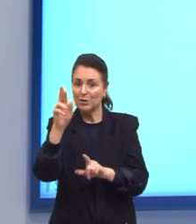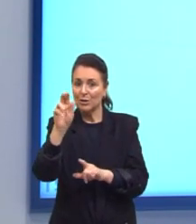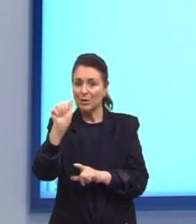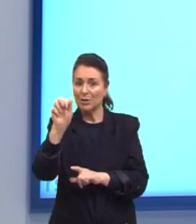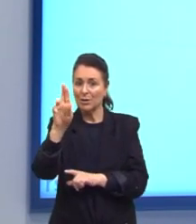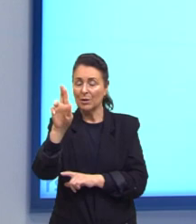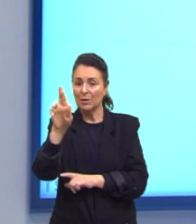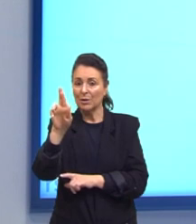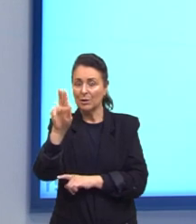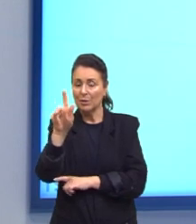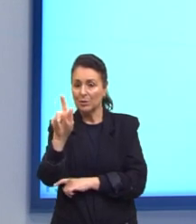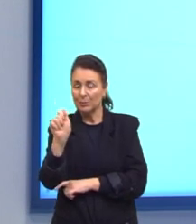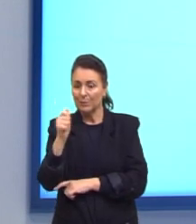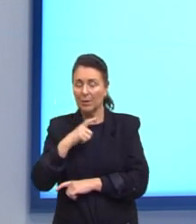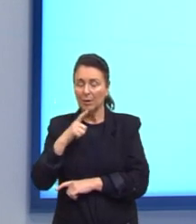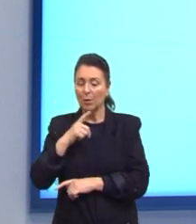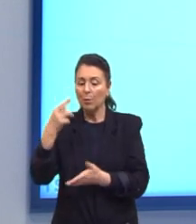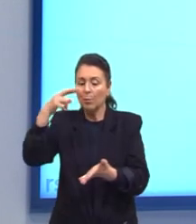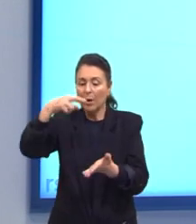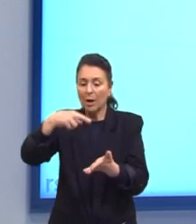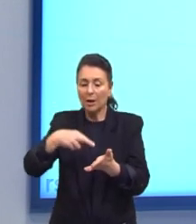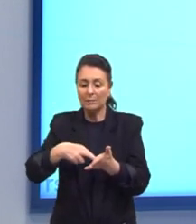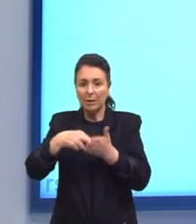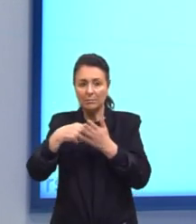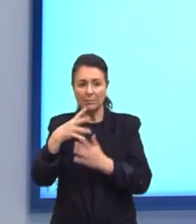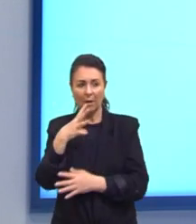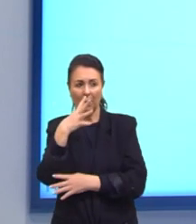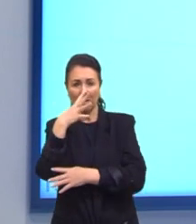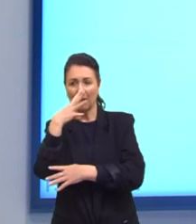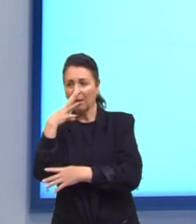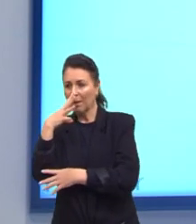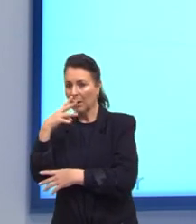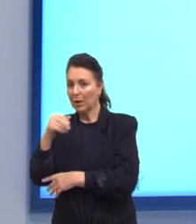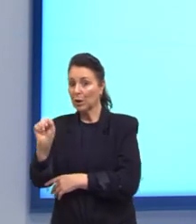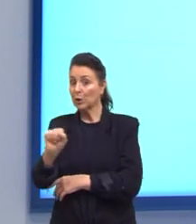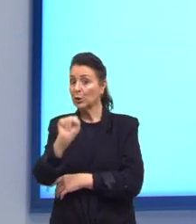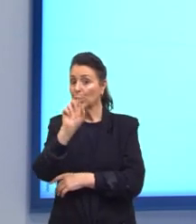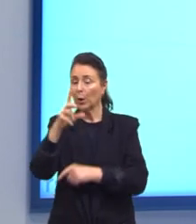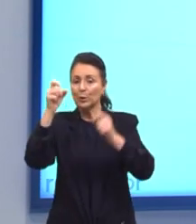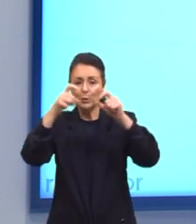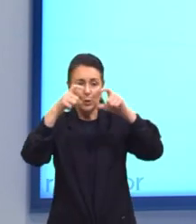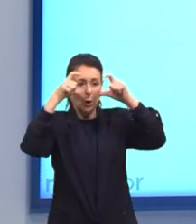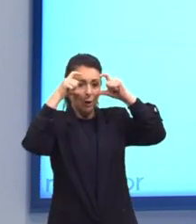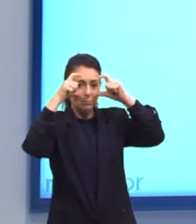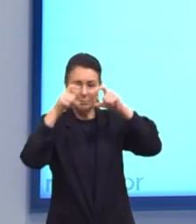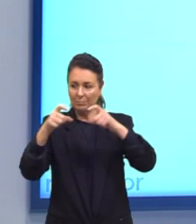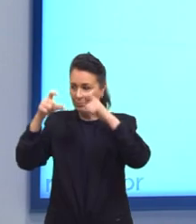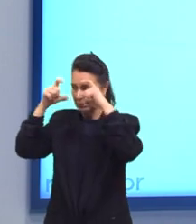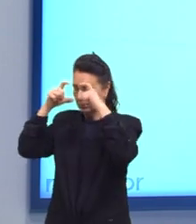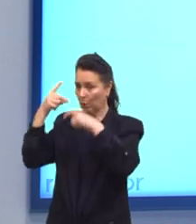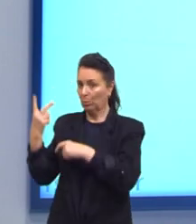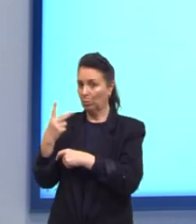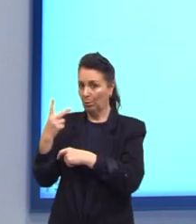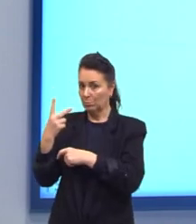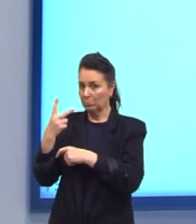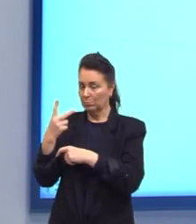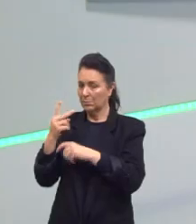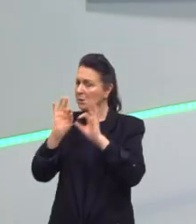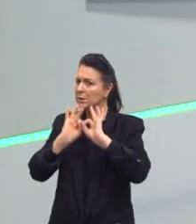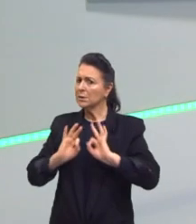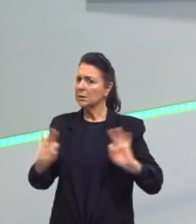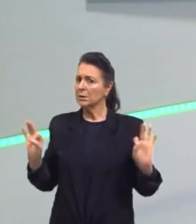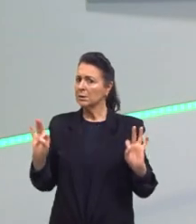inventada E tem dois óculos Um óculos assim Simplesinho Como o que eu uso Um óculos normal